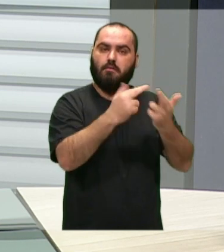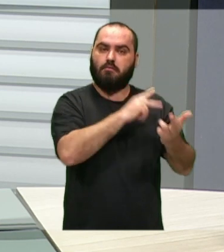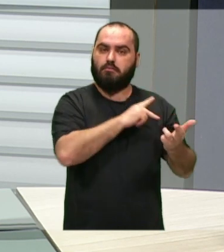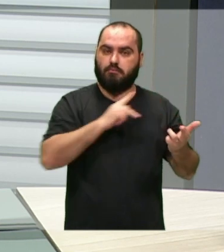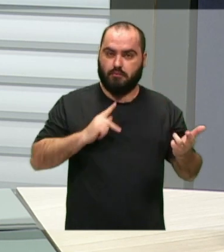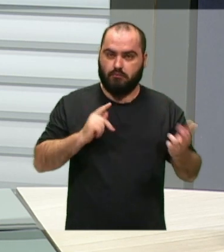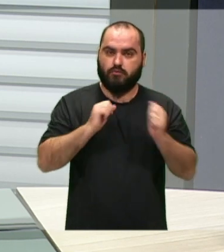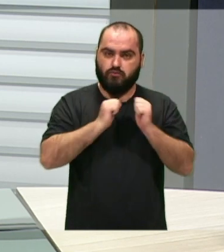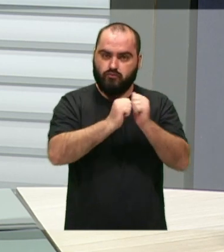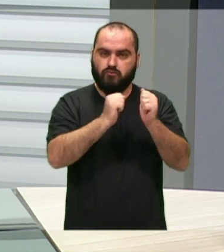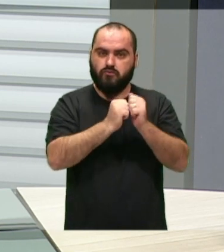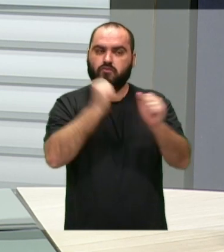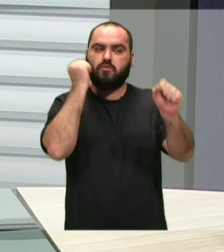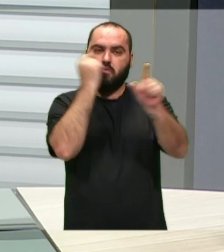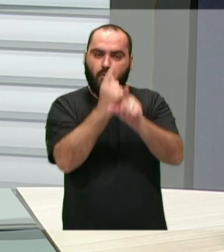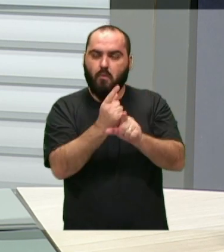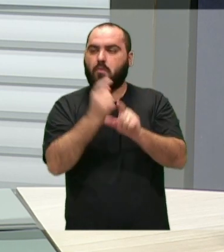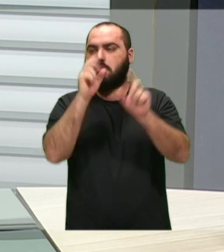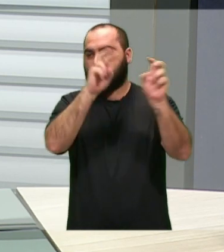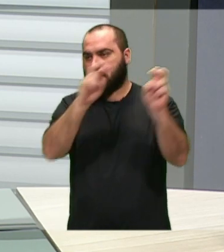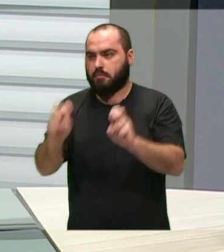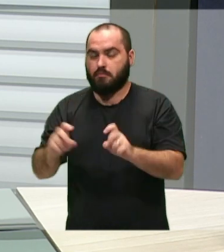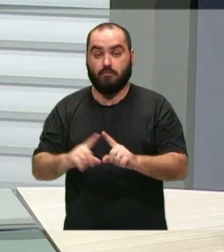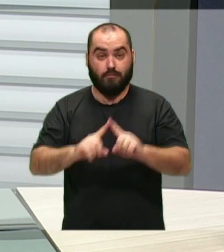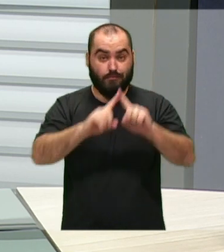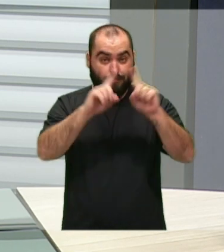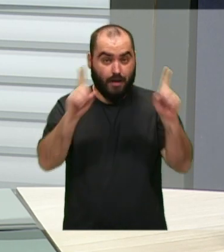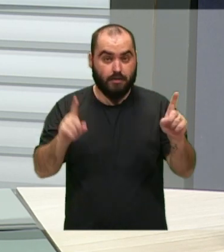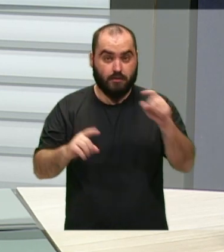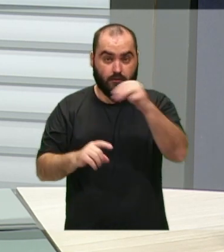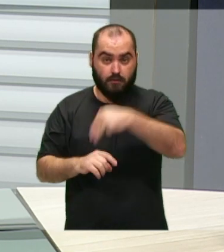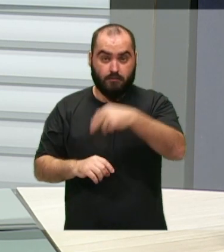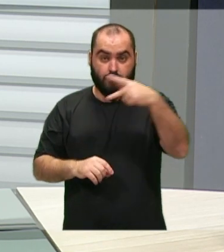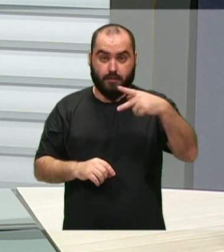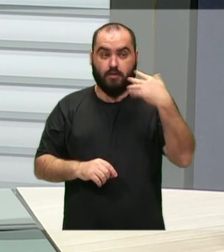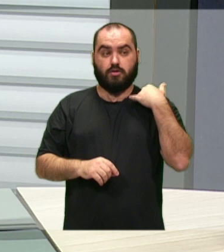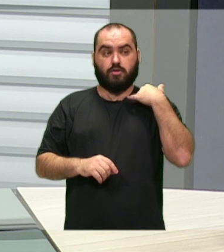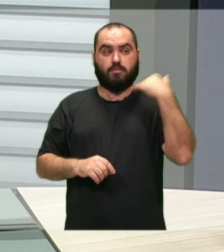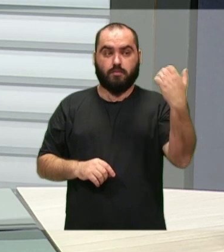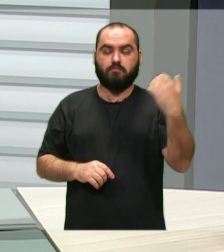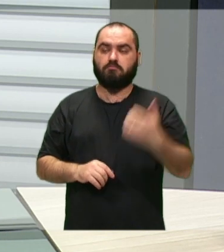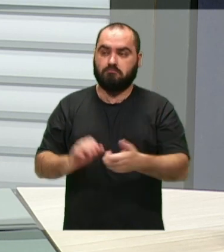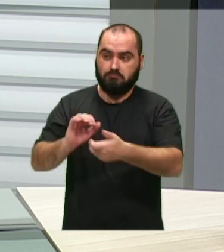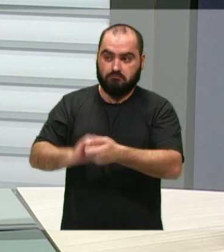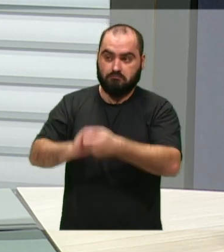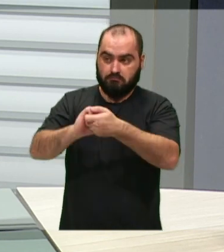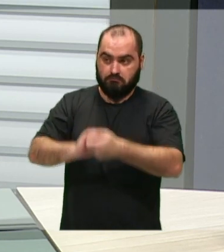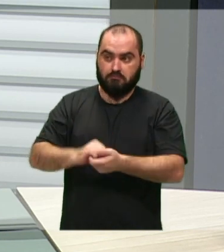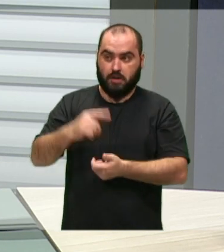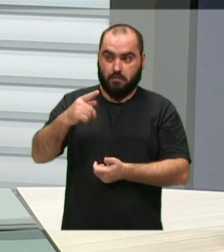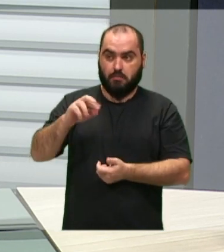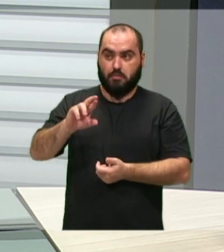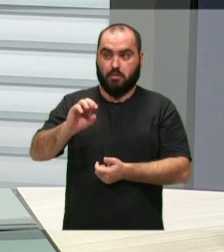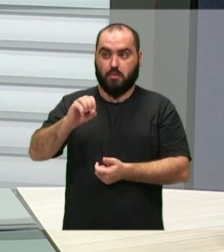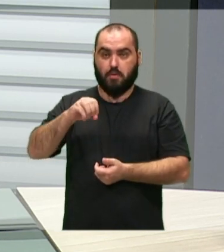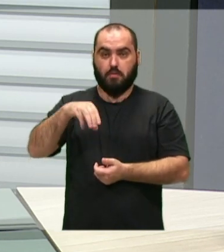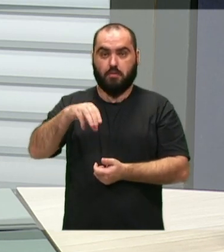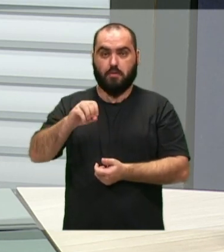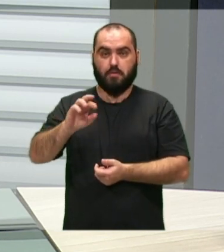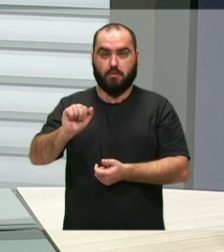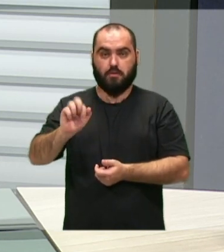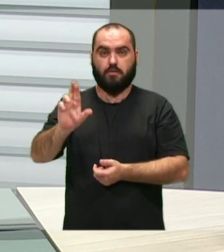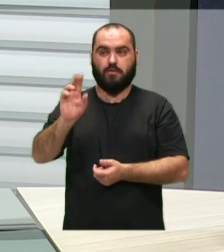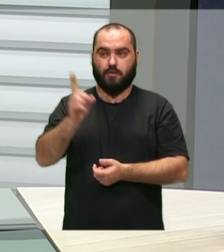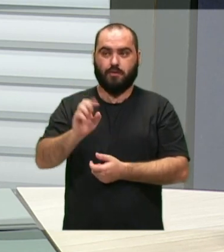também os encontros, as reuniões temáticas. Mas o Ministério Público nos chamou, quero aqui comentar o promotor que esteve conosco, o doutor